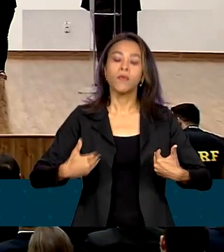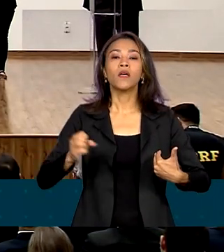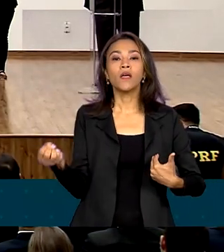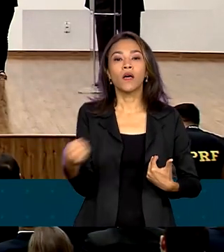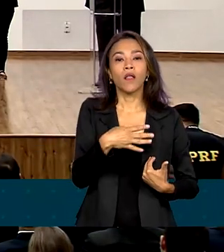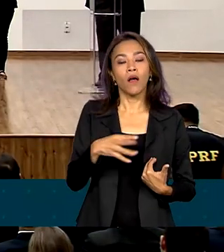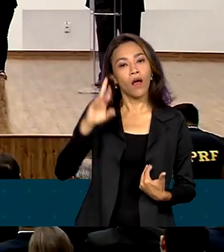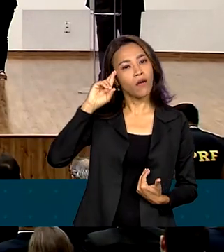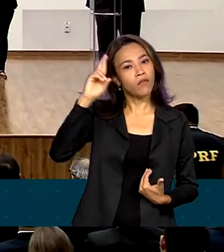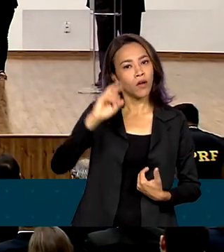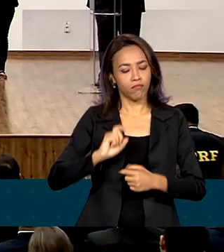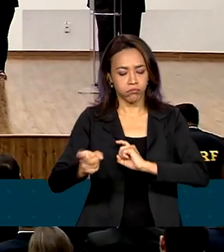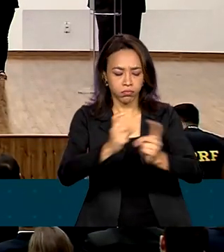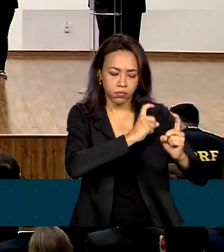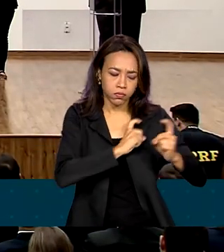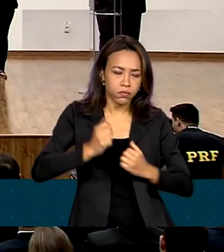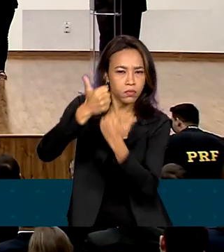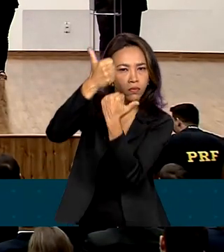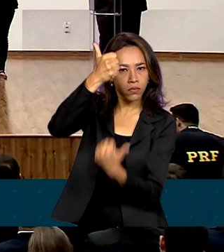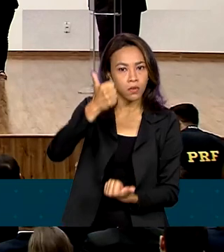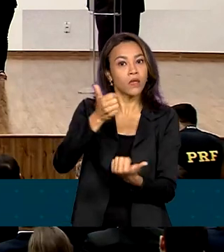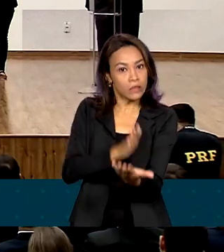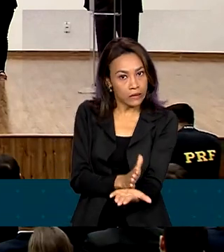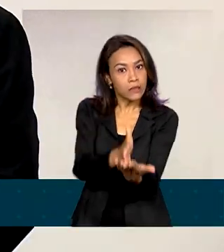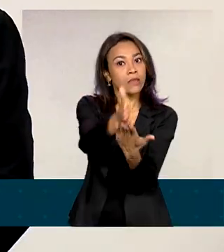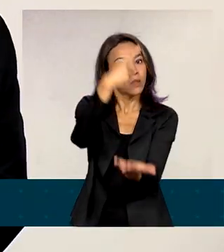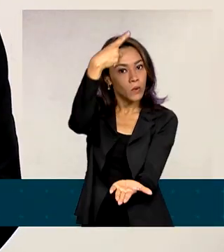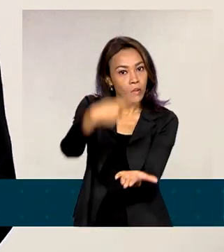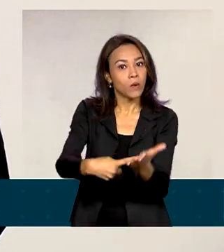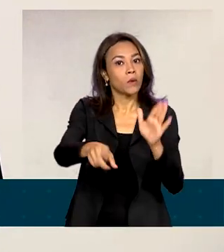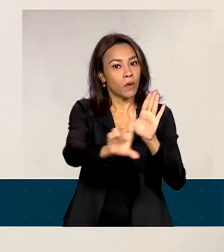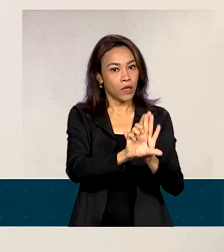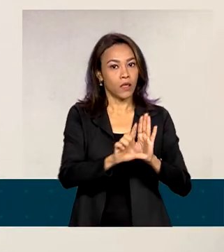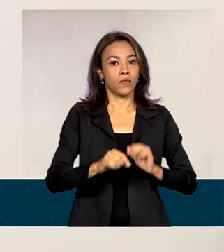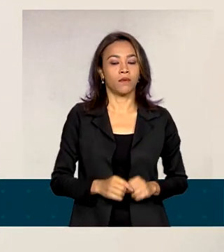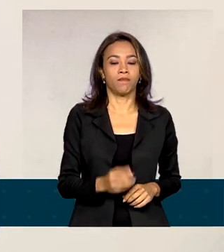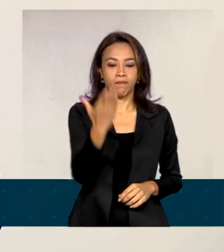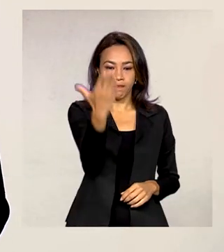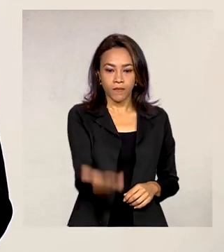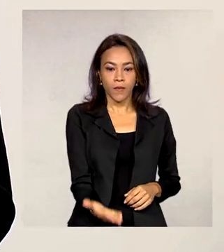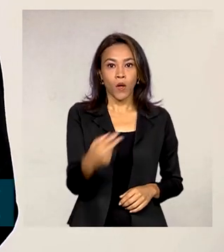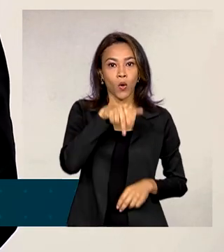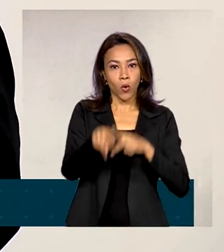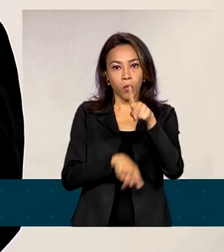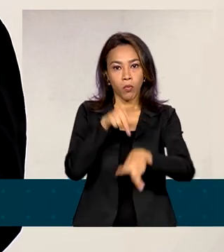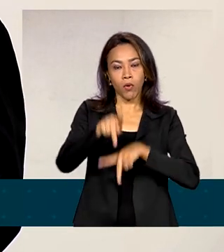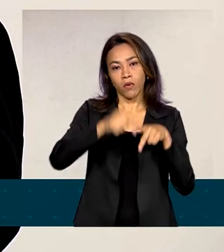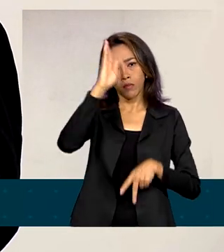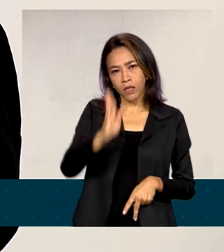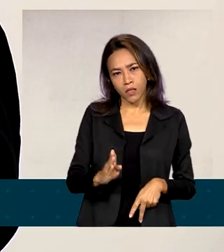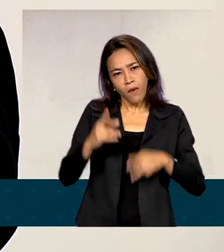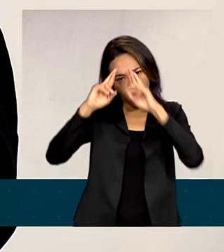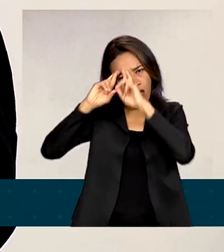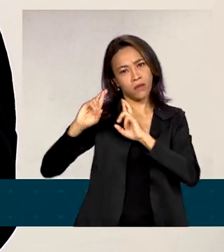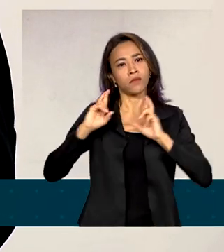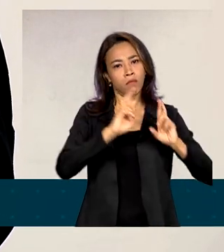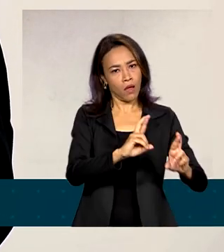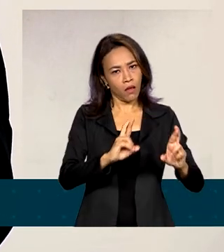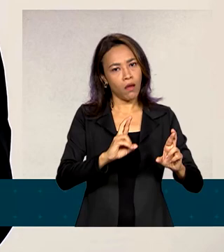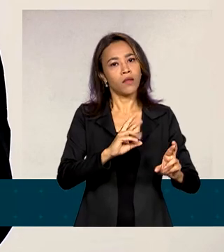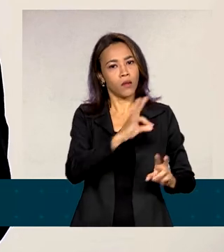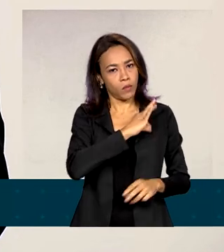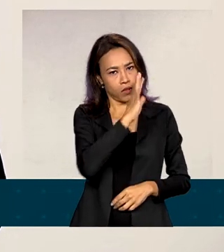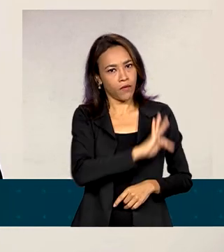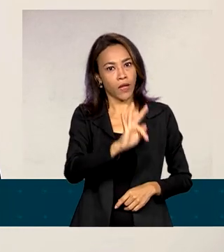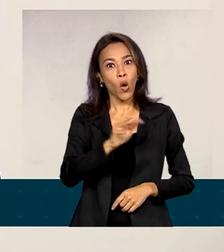administração deverá cumprir o compromisso com a lei. O povo brasileiro respeita a Polícia Rodoviária Federal, o povo